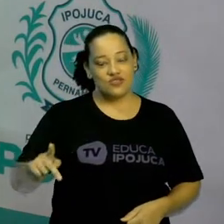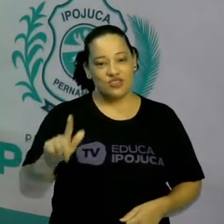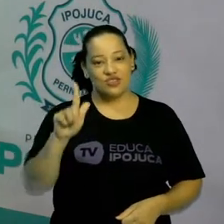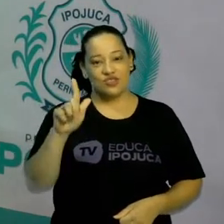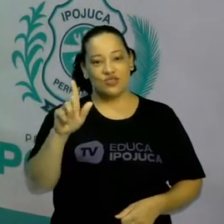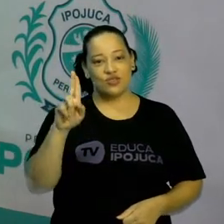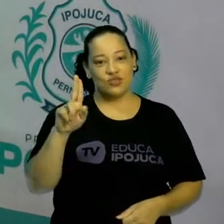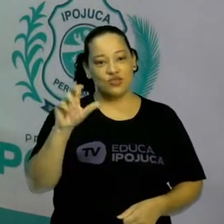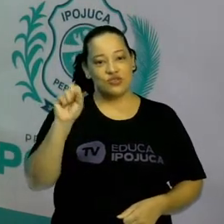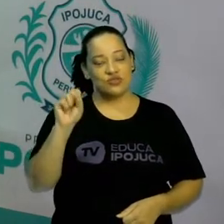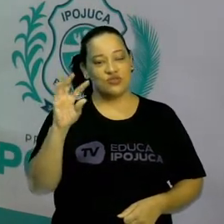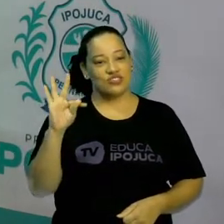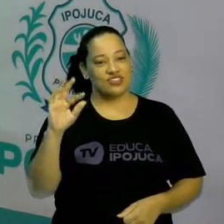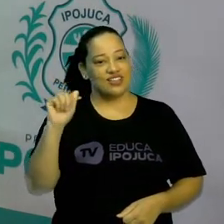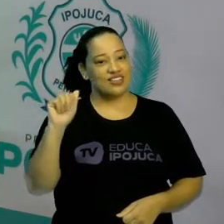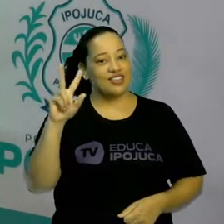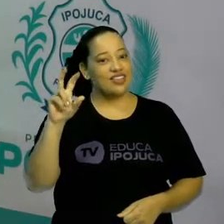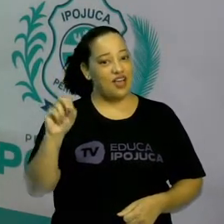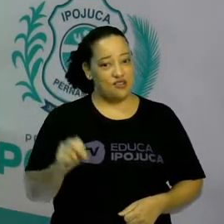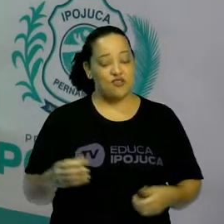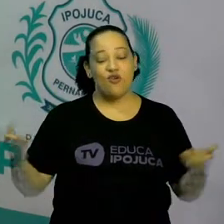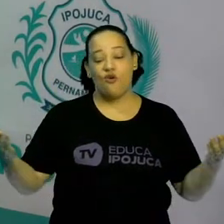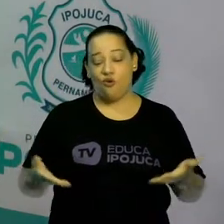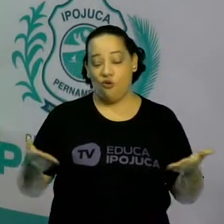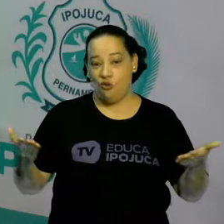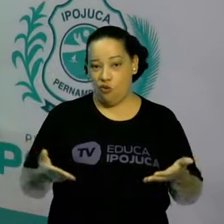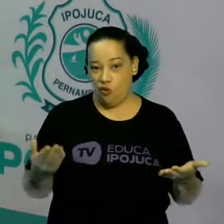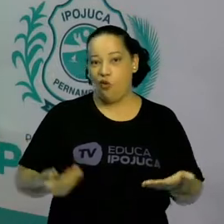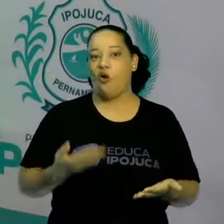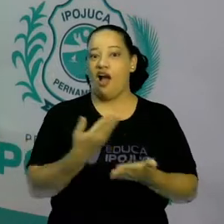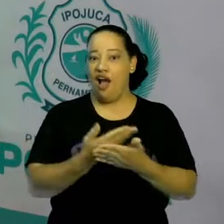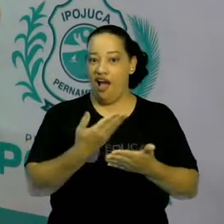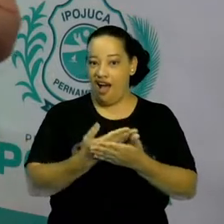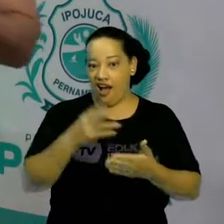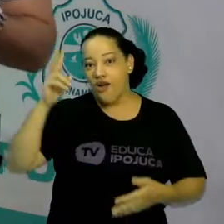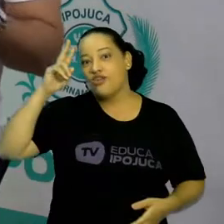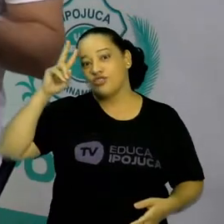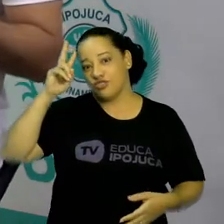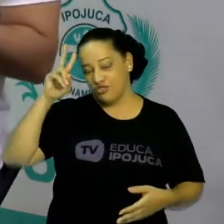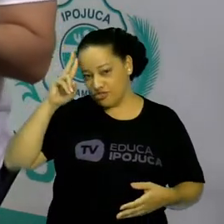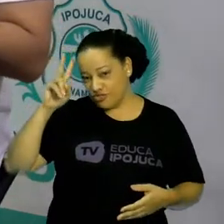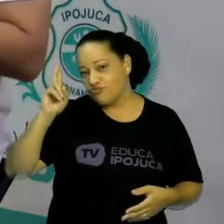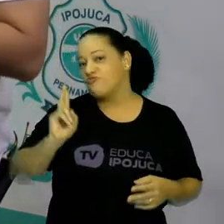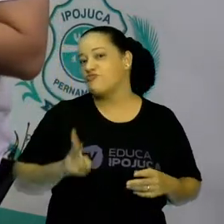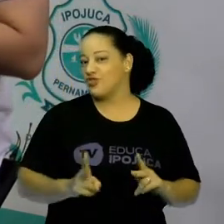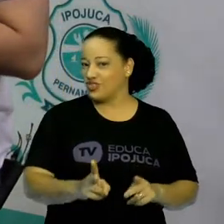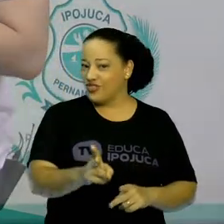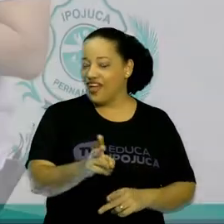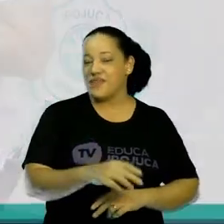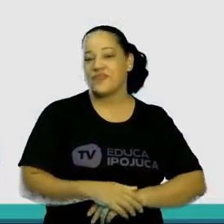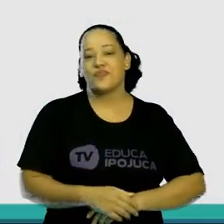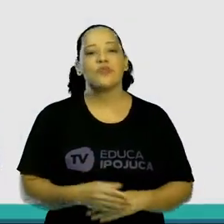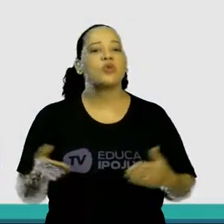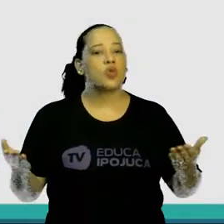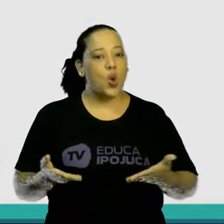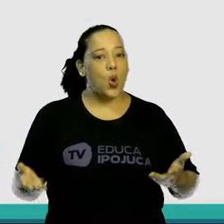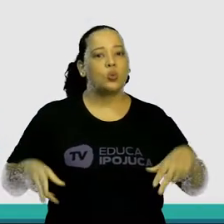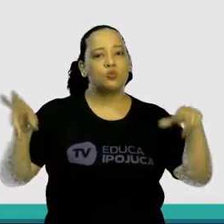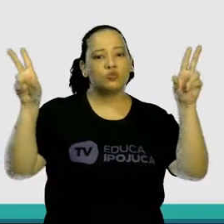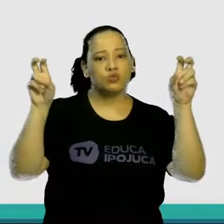e hoje nós vamos retomar então com as nossas aulas de história. E hoje nós vamos falar sobre a